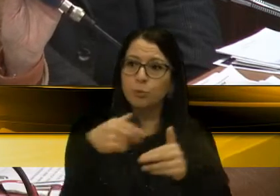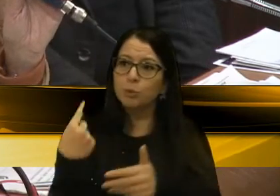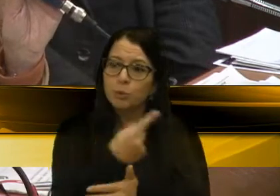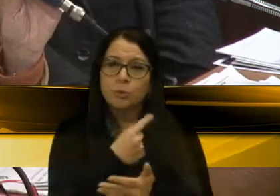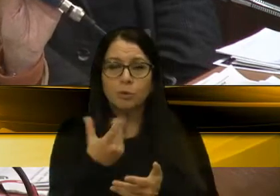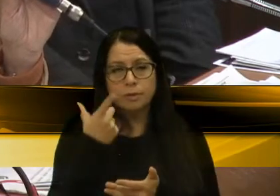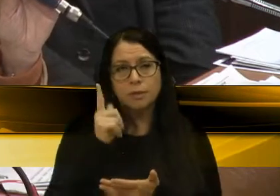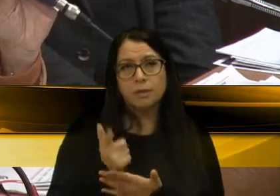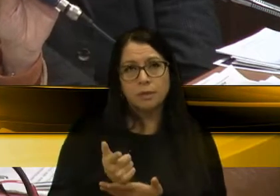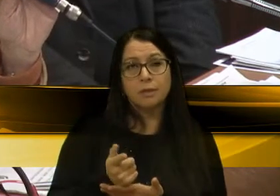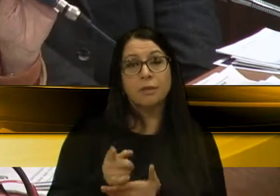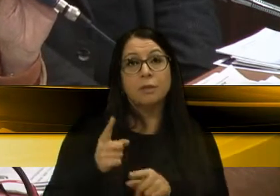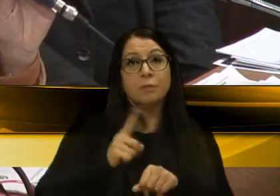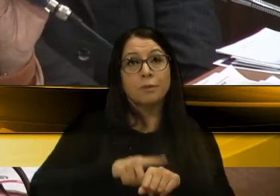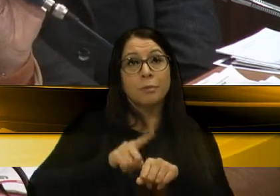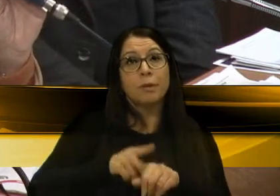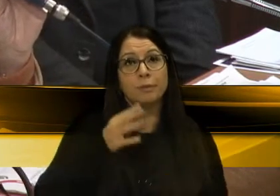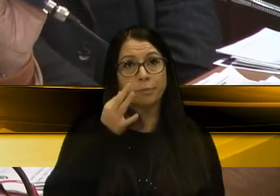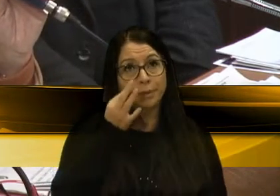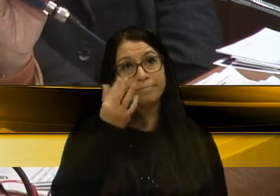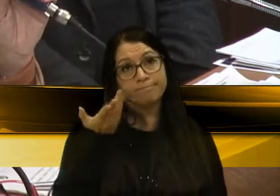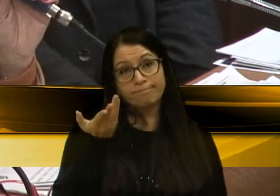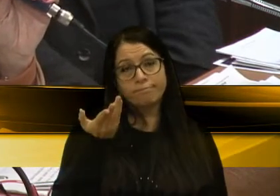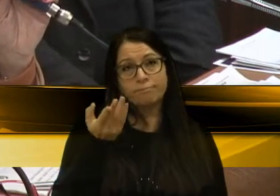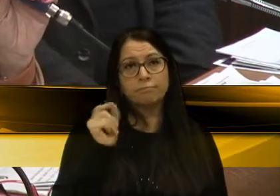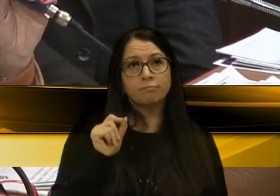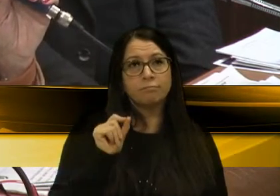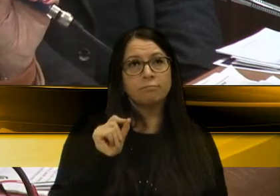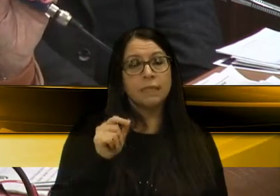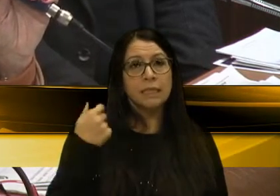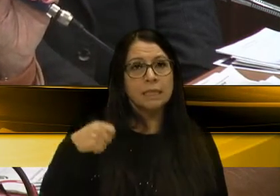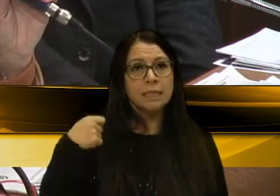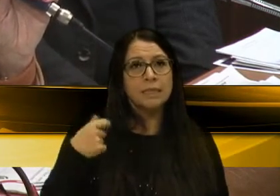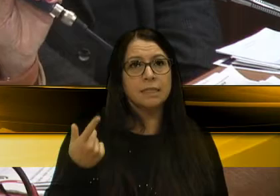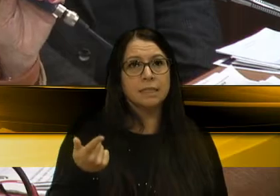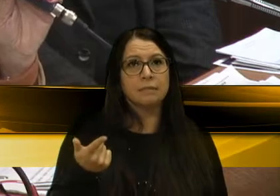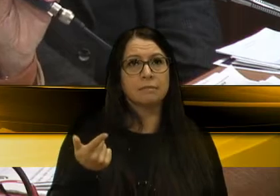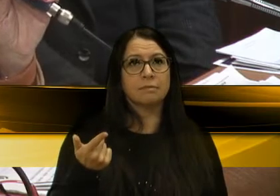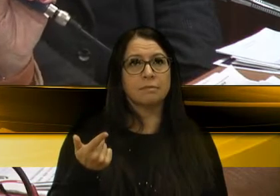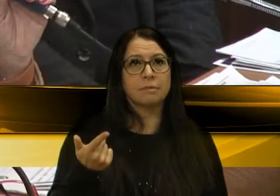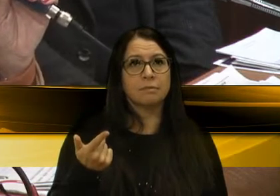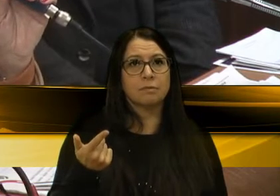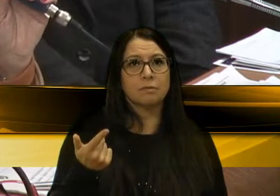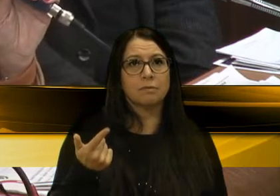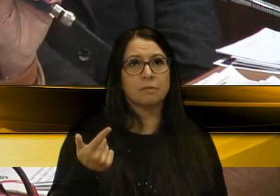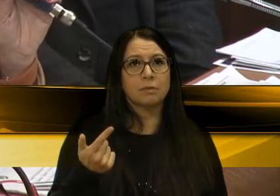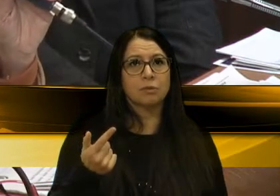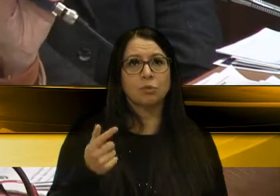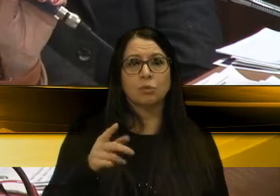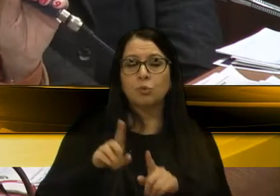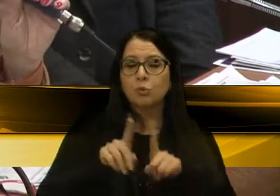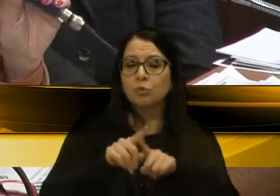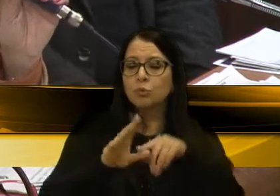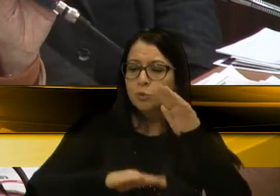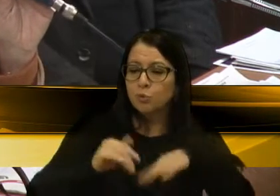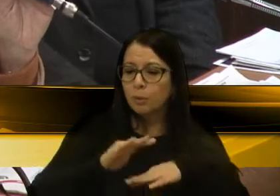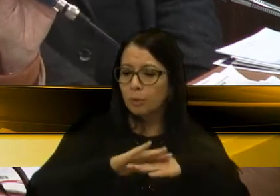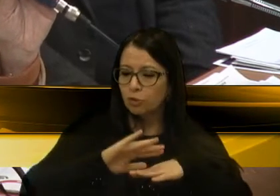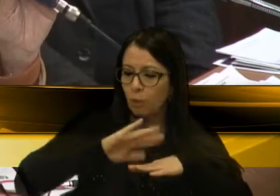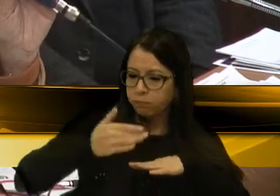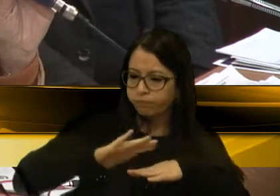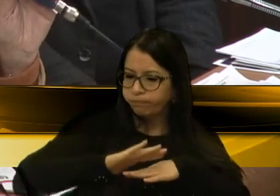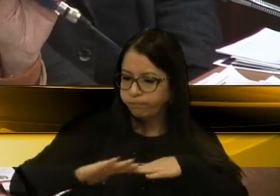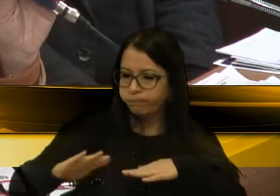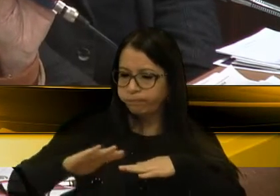e num momento presente em relação à necessidade da operação tapa-buraco. A vereadora